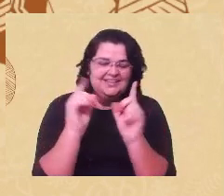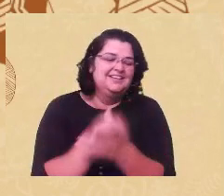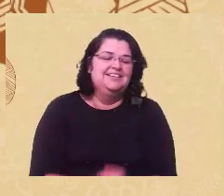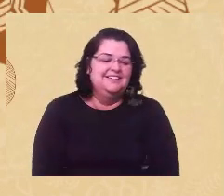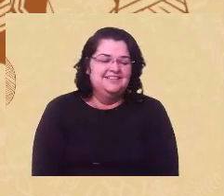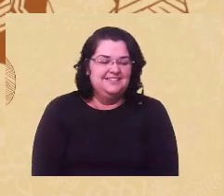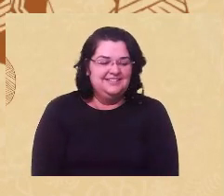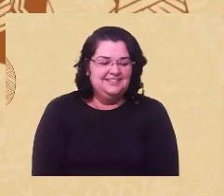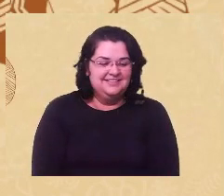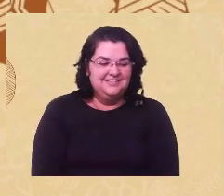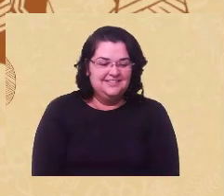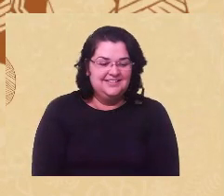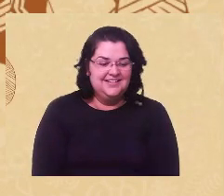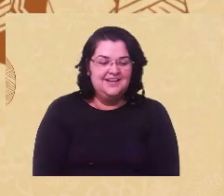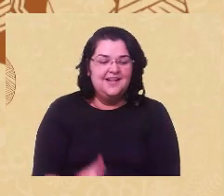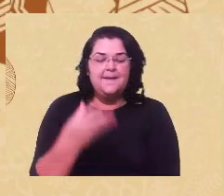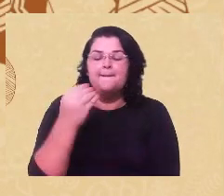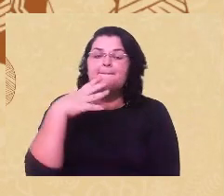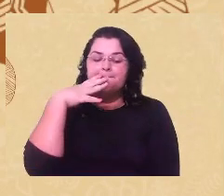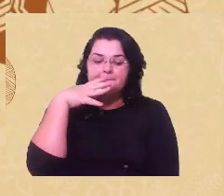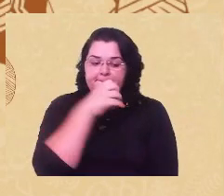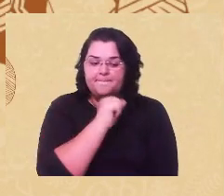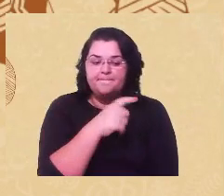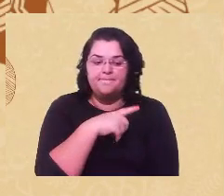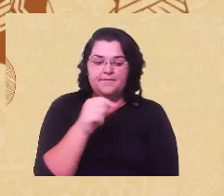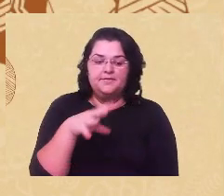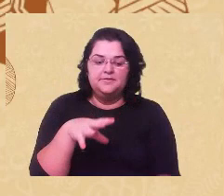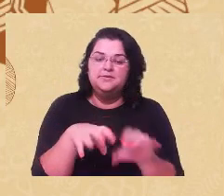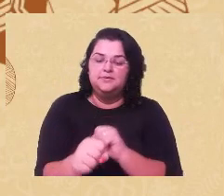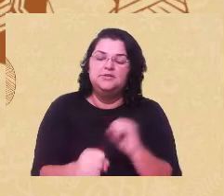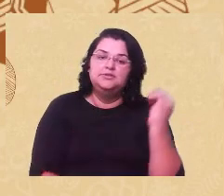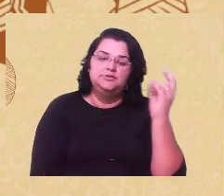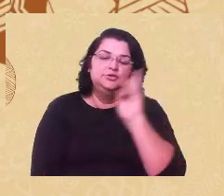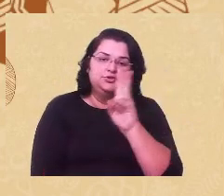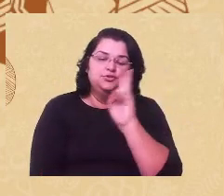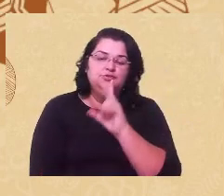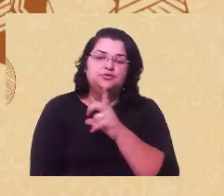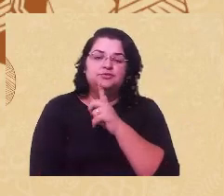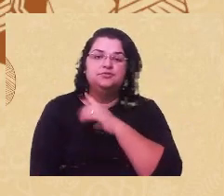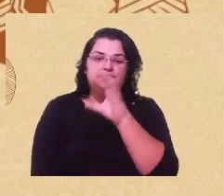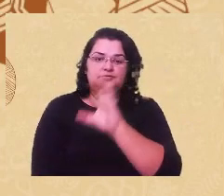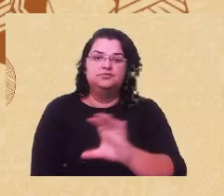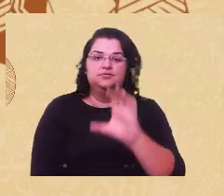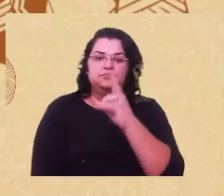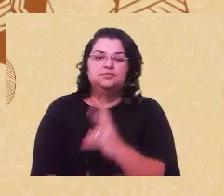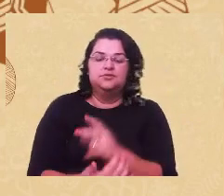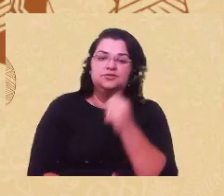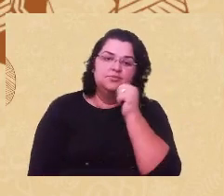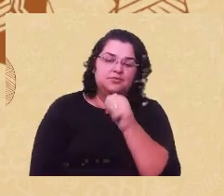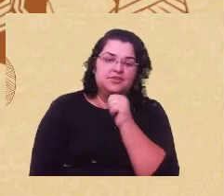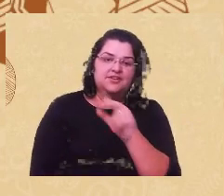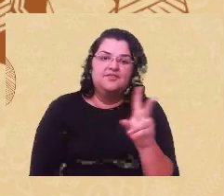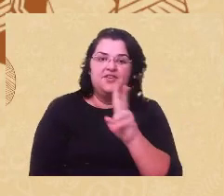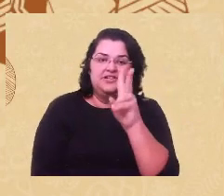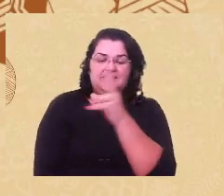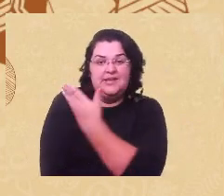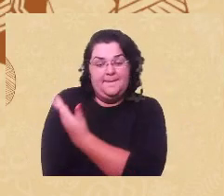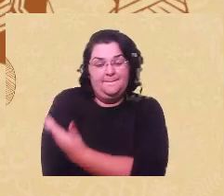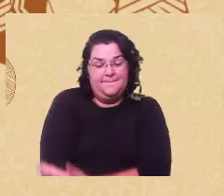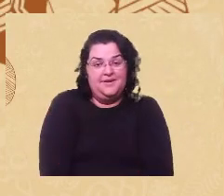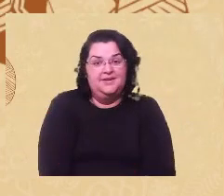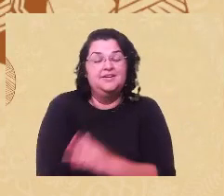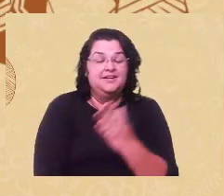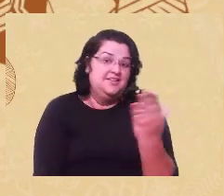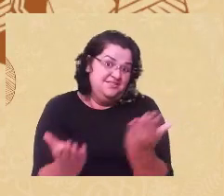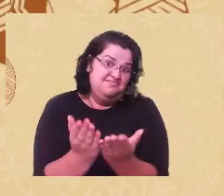muito rapidamente, Paulo, gente tem, assim, uma formação histórica no Ocidente que a mulher valorizada, branca, cristã, você